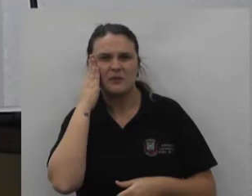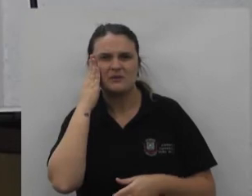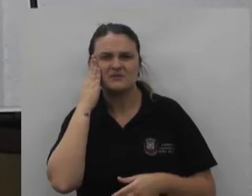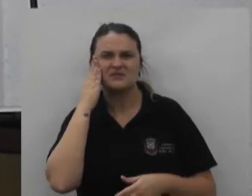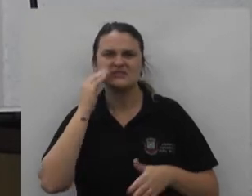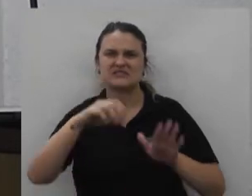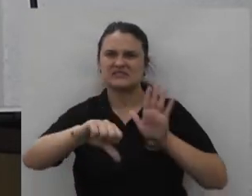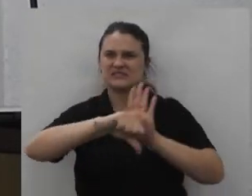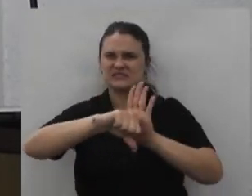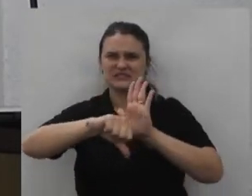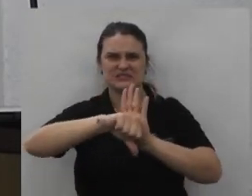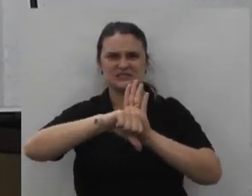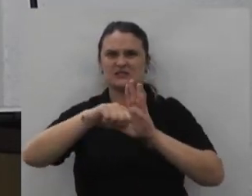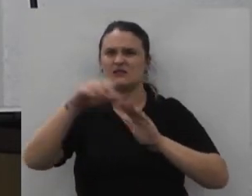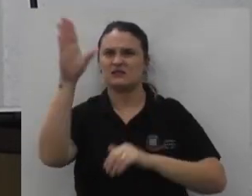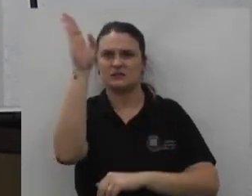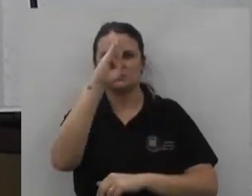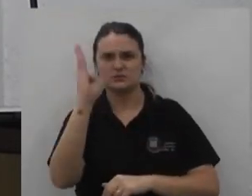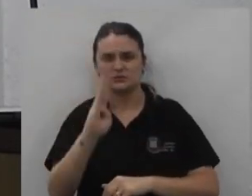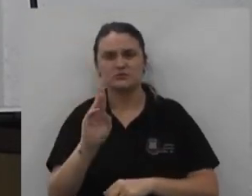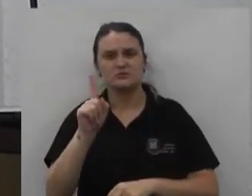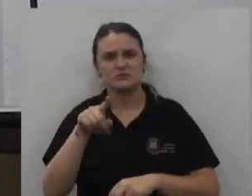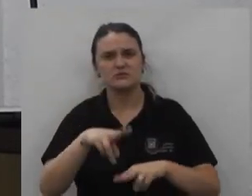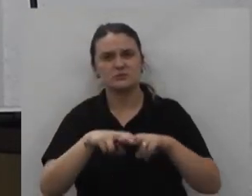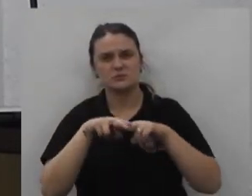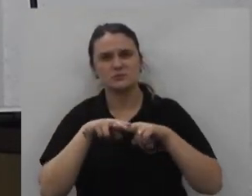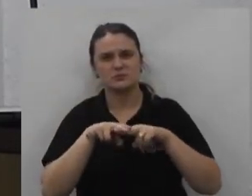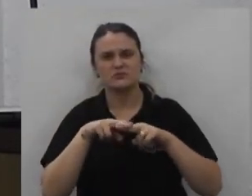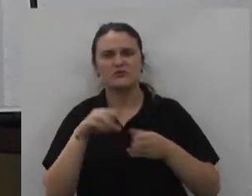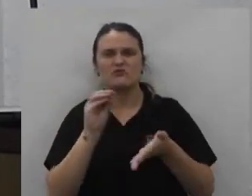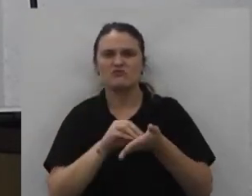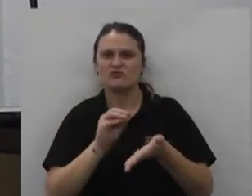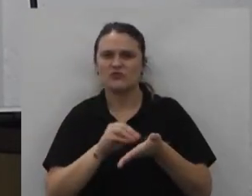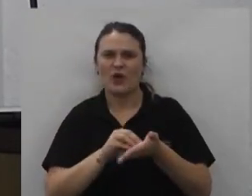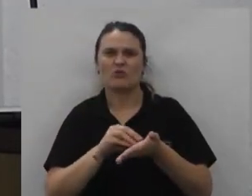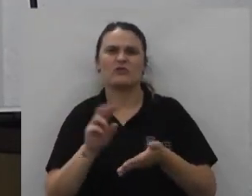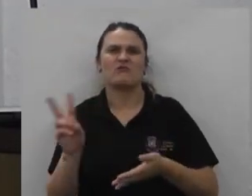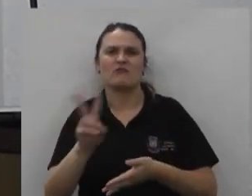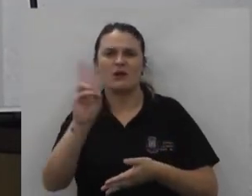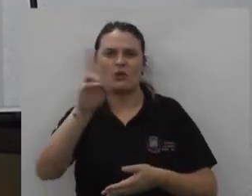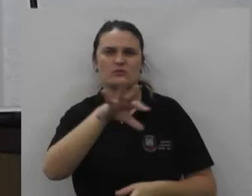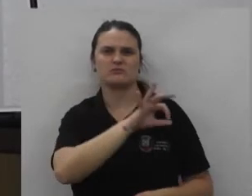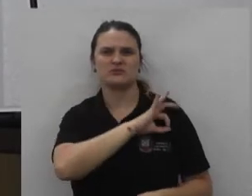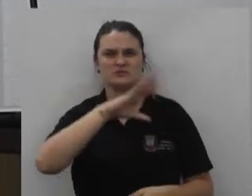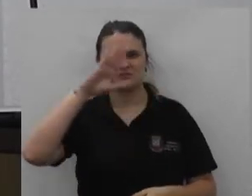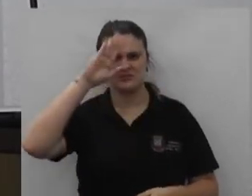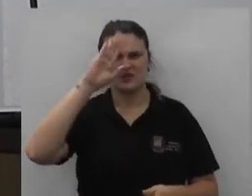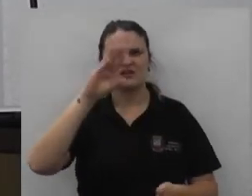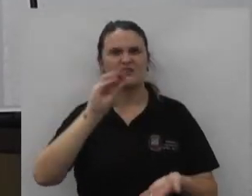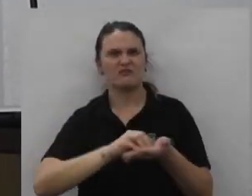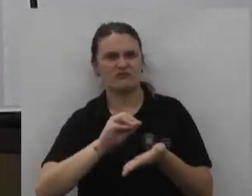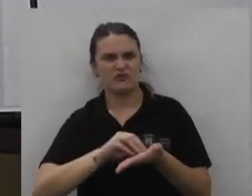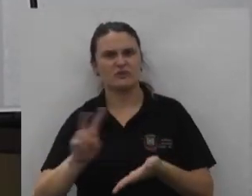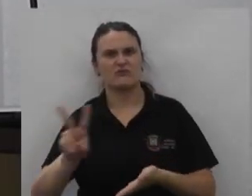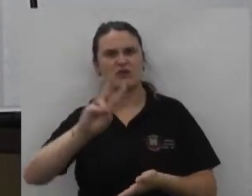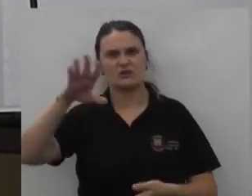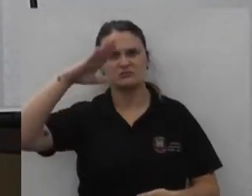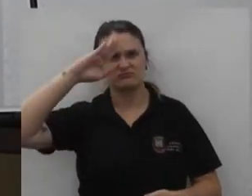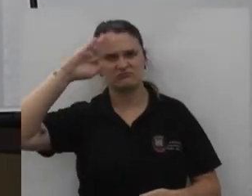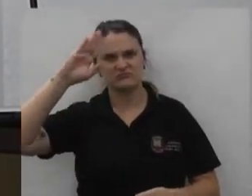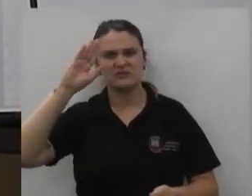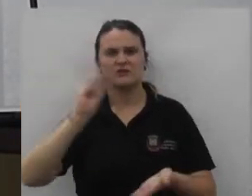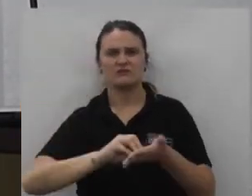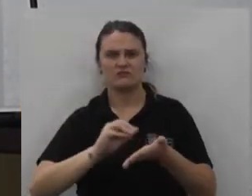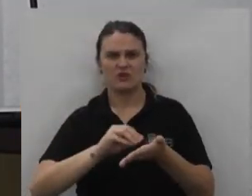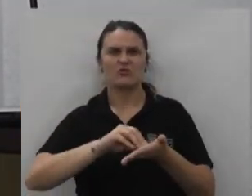crise institucional no Brasil se deu por desvalorização da polícia militar a desvalorização do exército brasileiro a